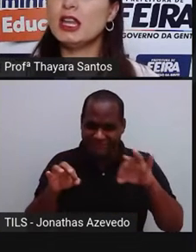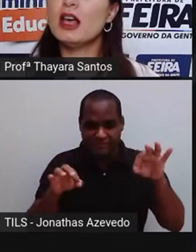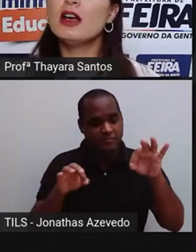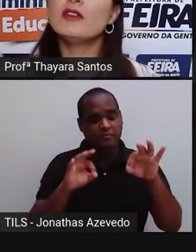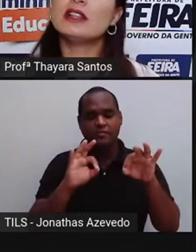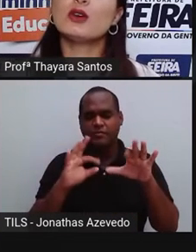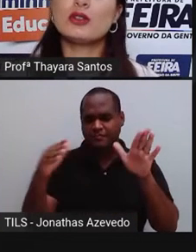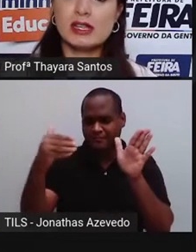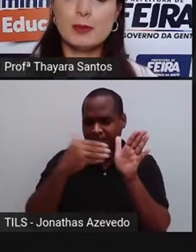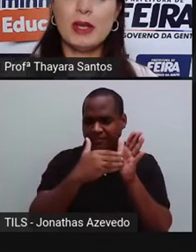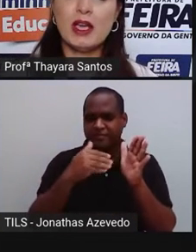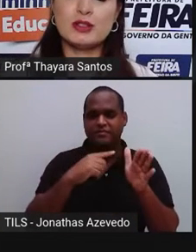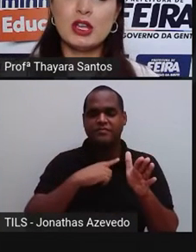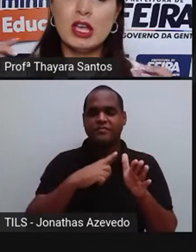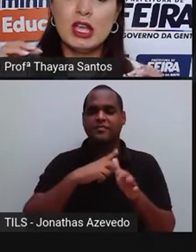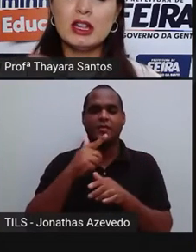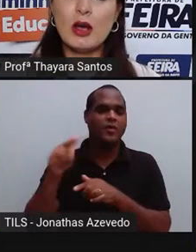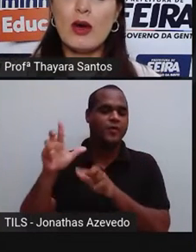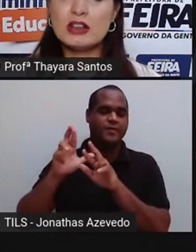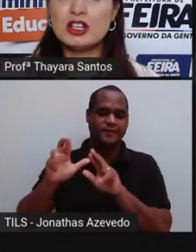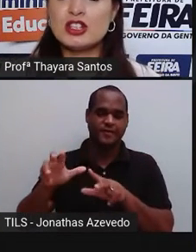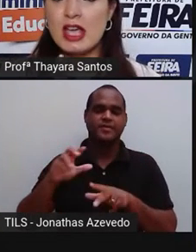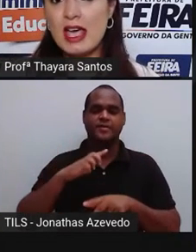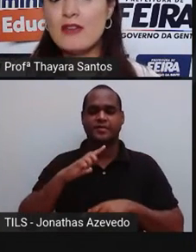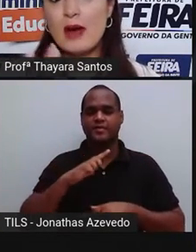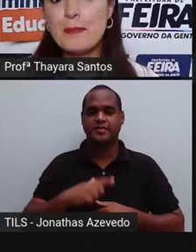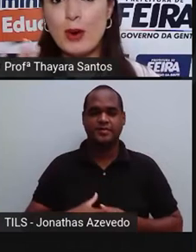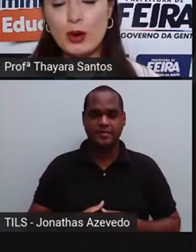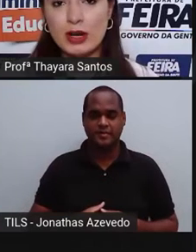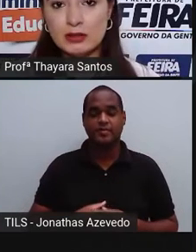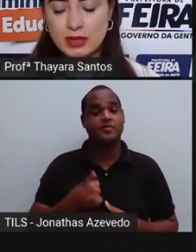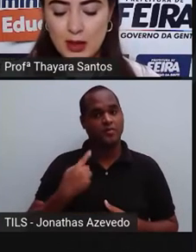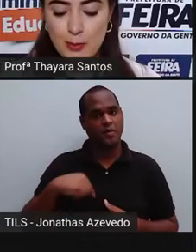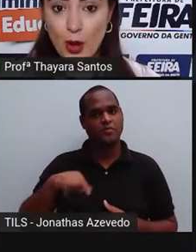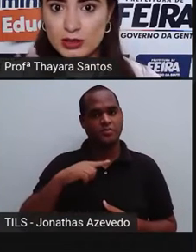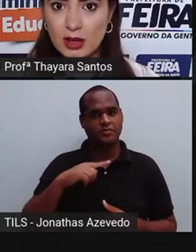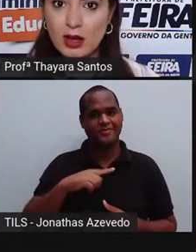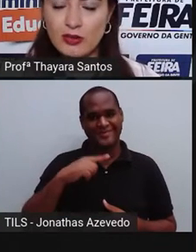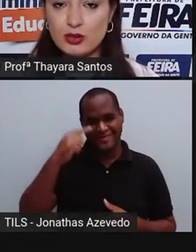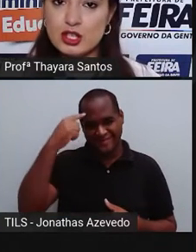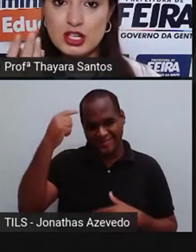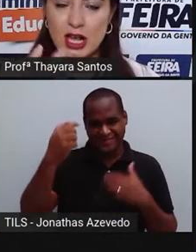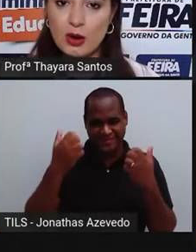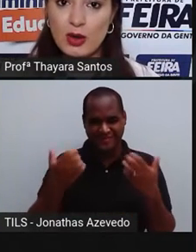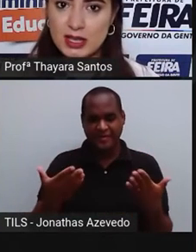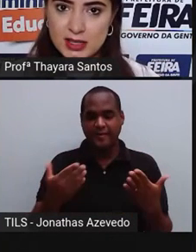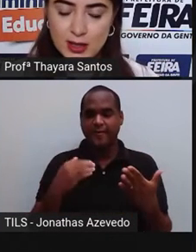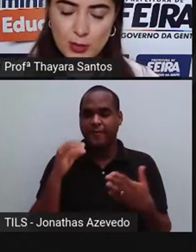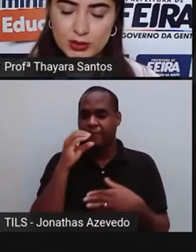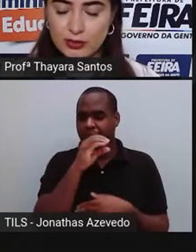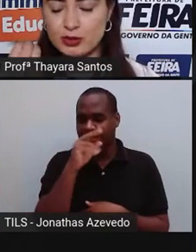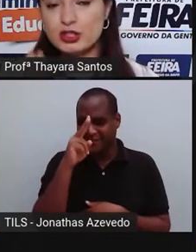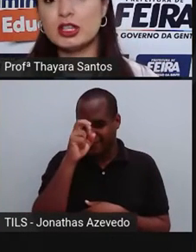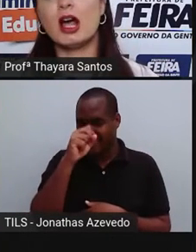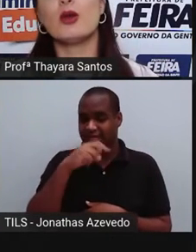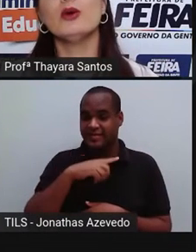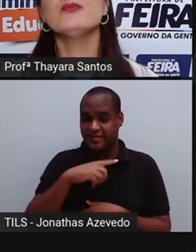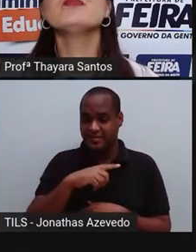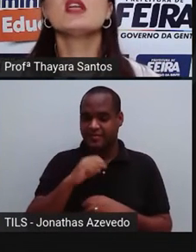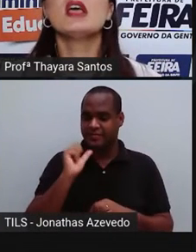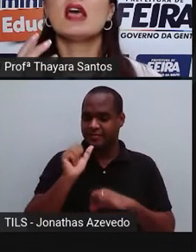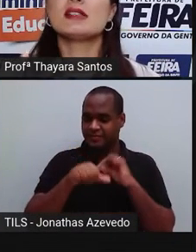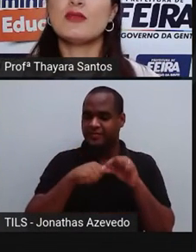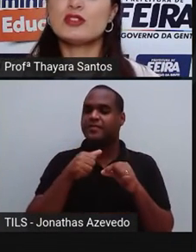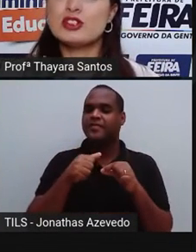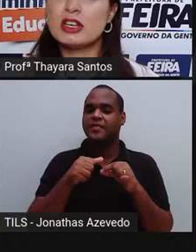mangueirinha, vai ter outro recipiente. Então, a gente evapora, bota a fonte de calor ali, bota a fonte de calor.